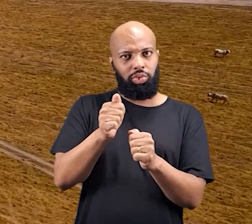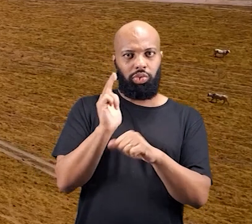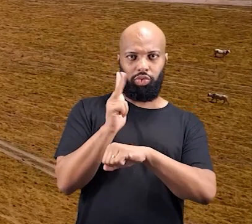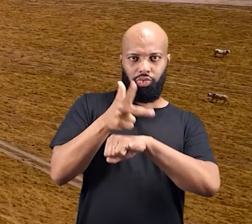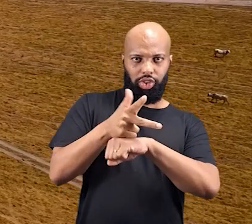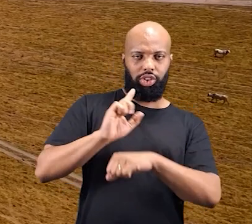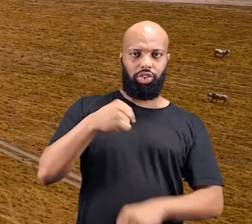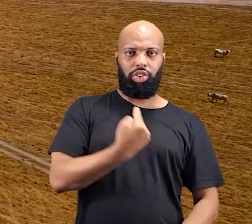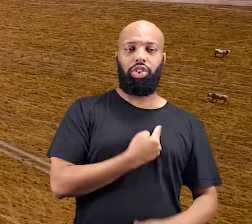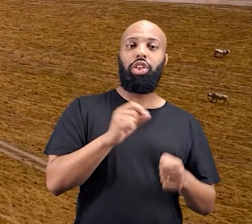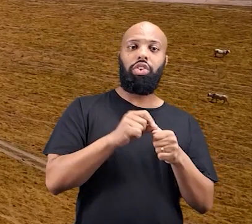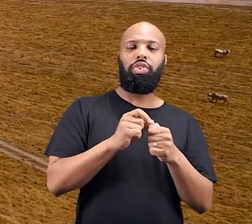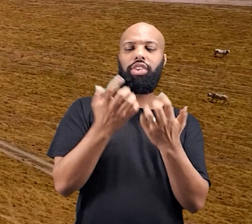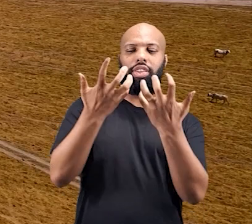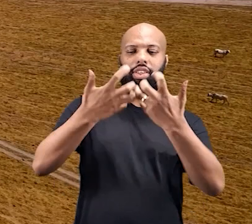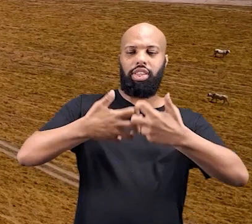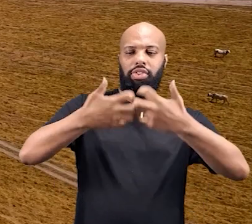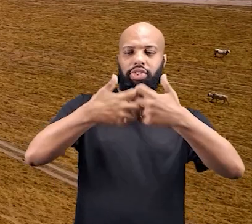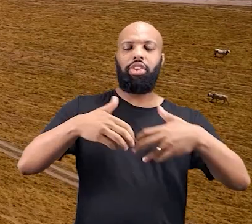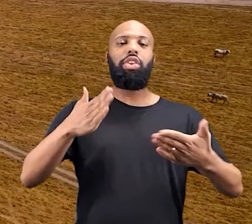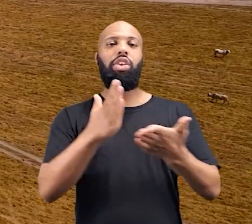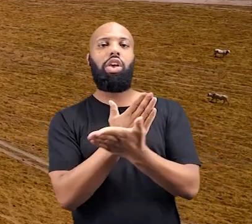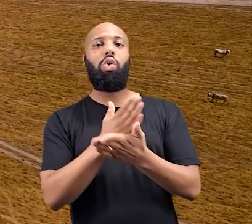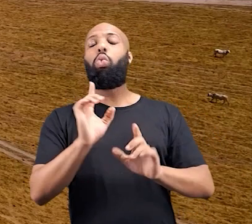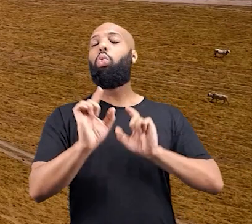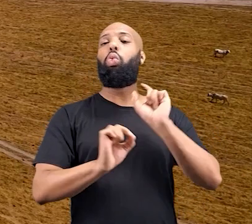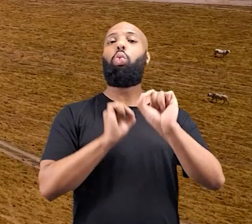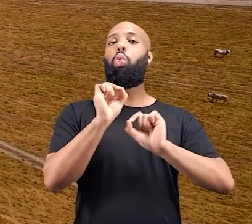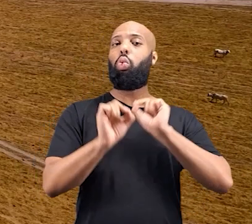e trazendo algumas reflexões, que é...